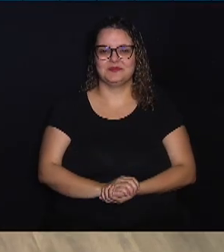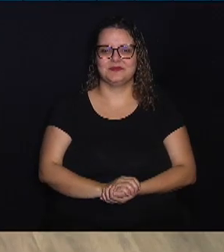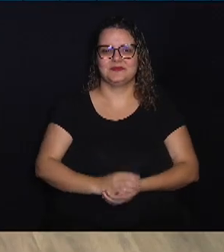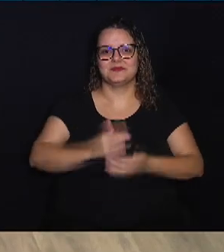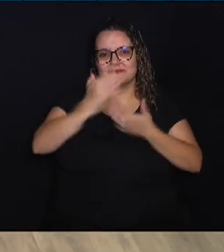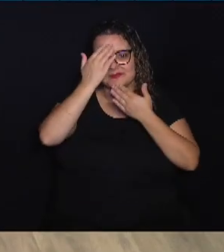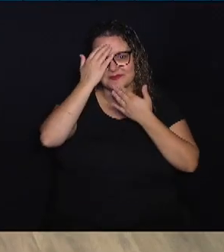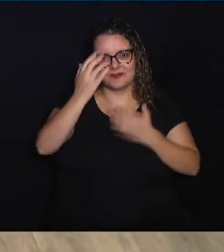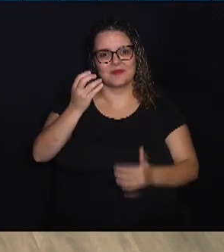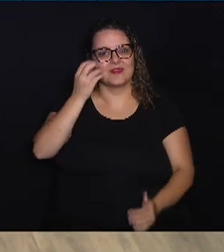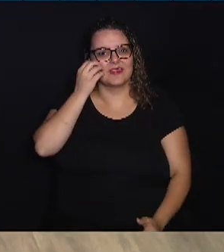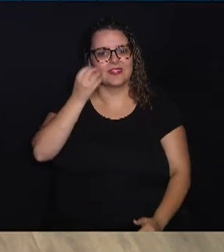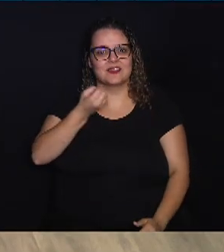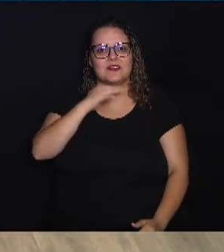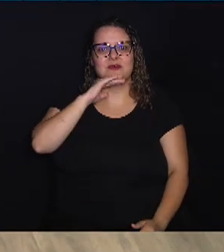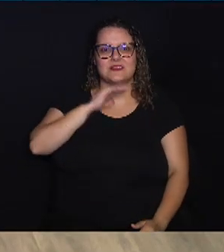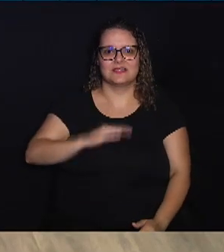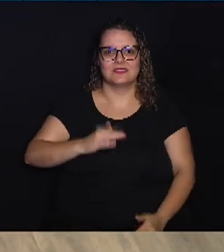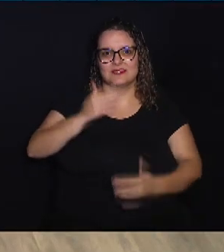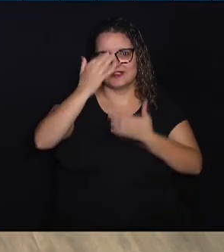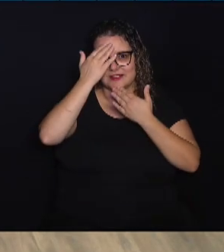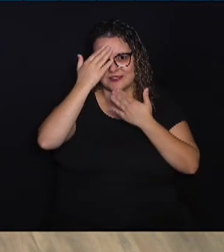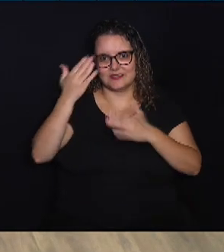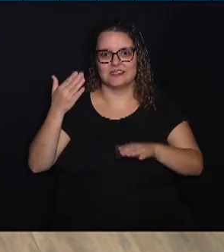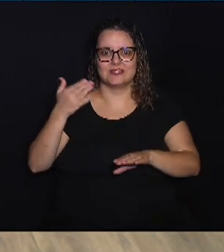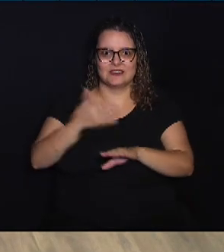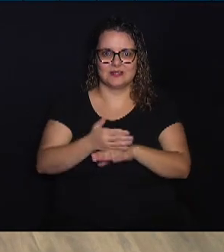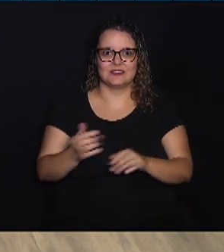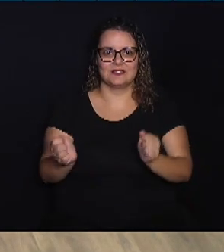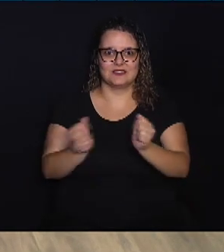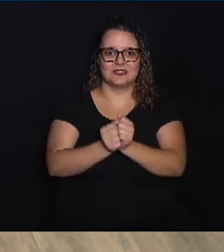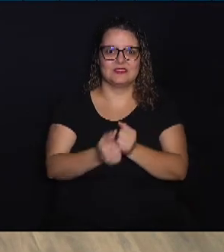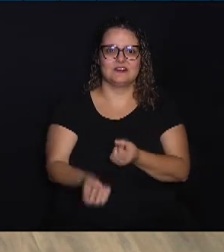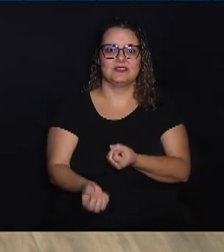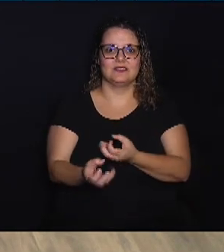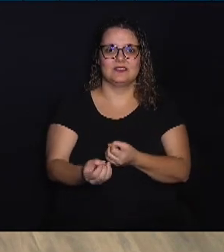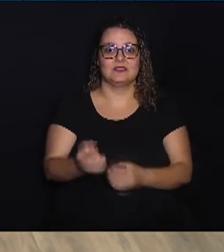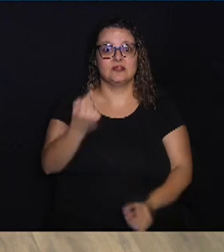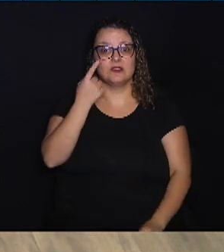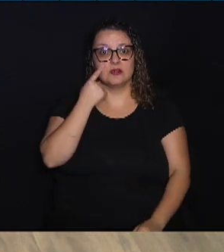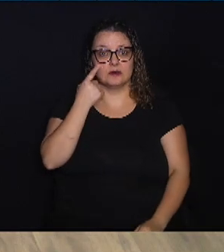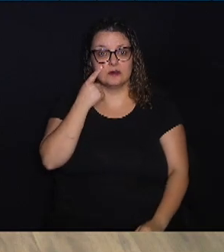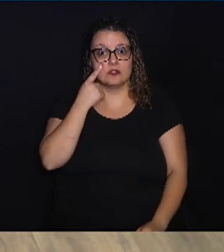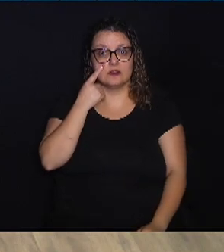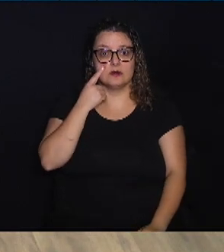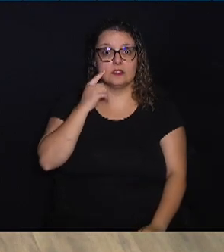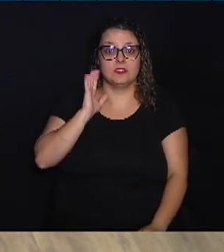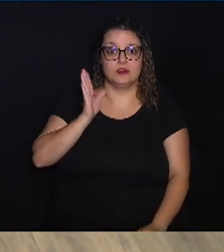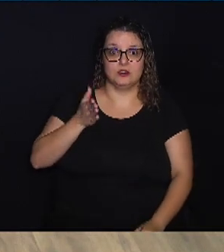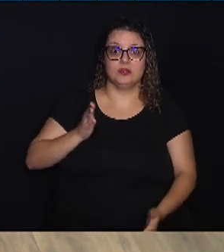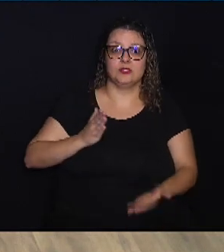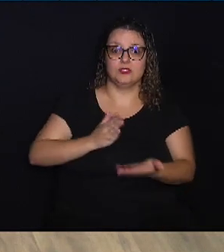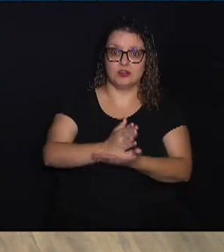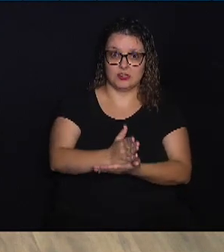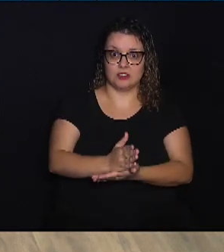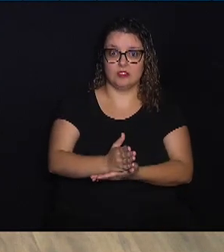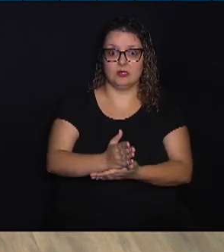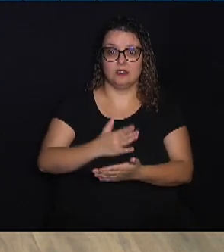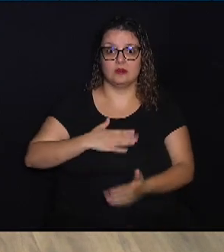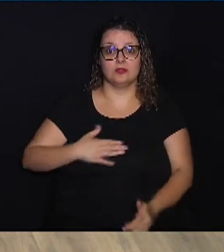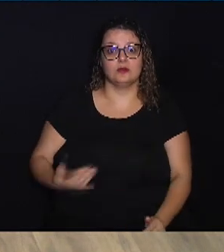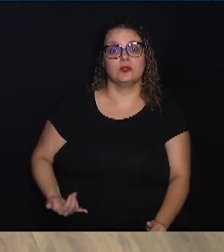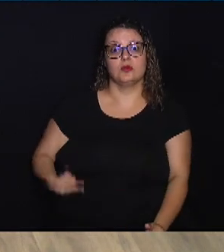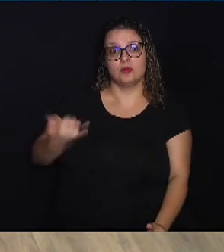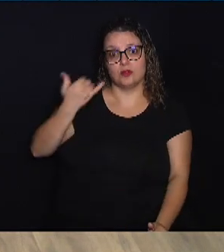Obrigada, André, boa tarde, agradeço a sua participação e as informações, olha, e eu já acessei aqui, no meu celular,